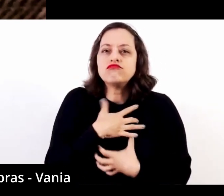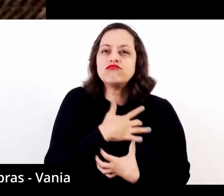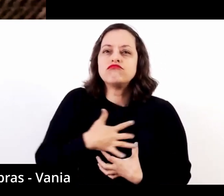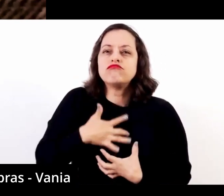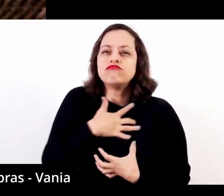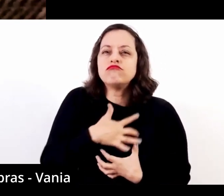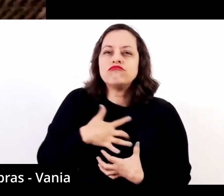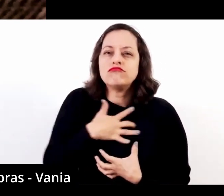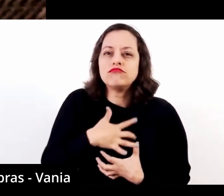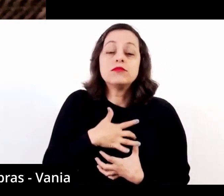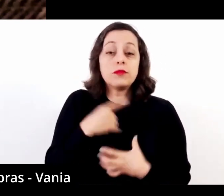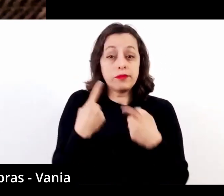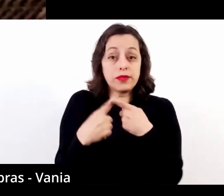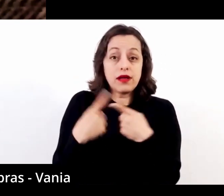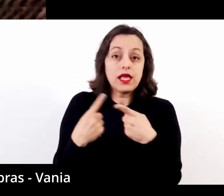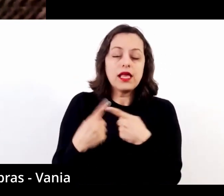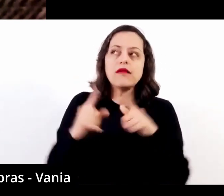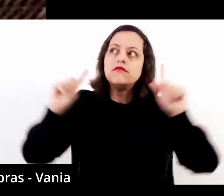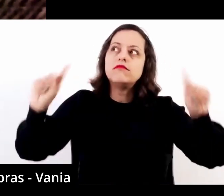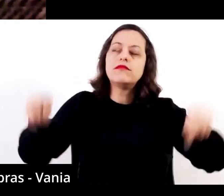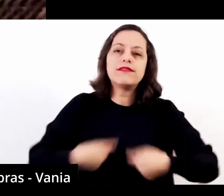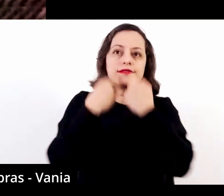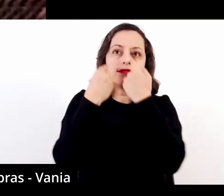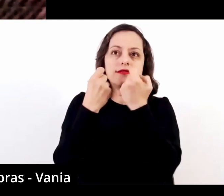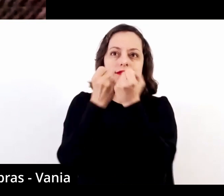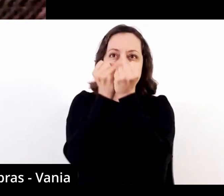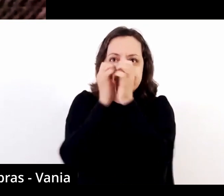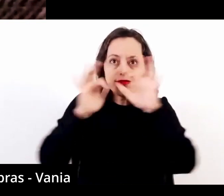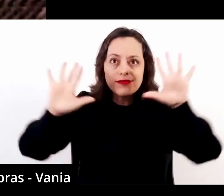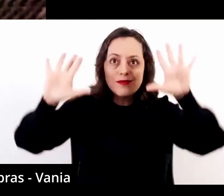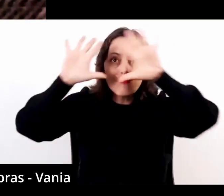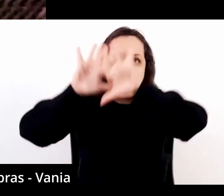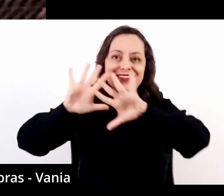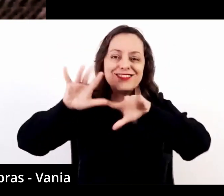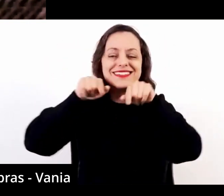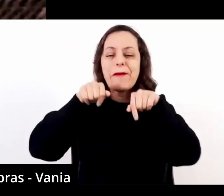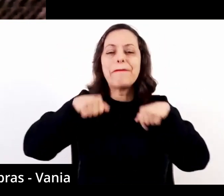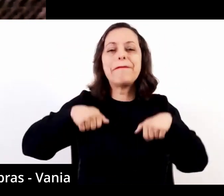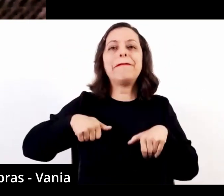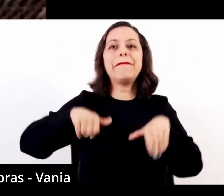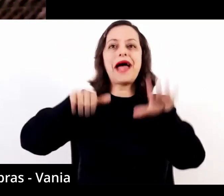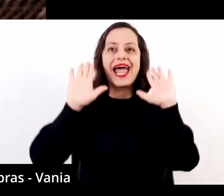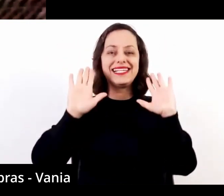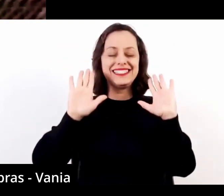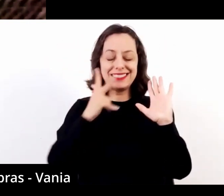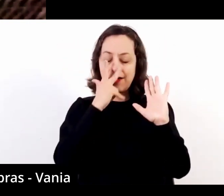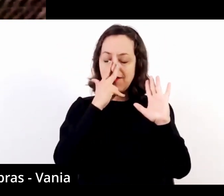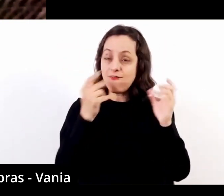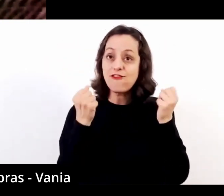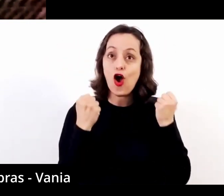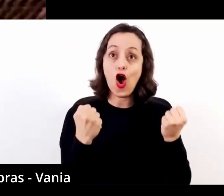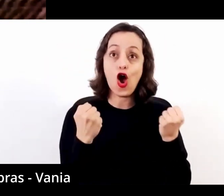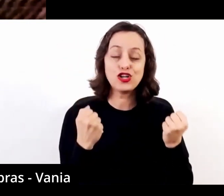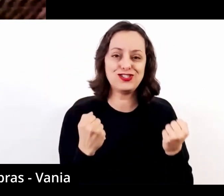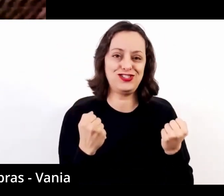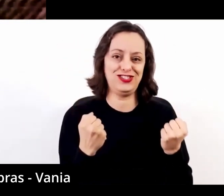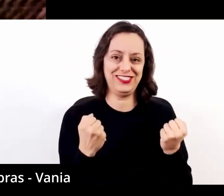essa expressão imagética encontra o seu relevo mais decisivo.